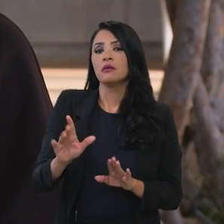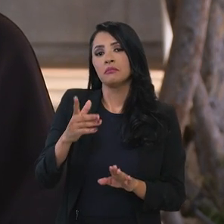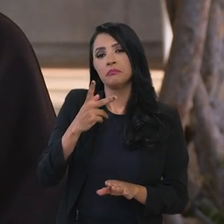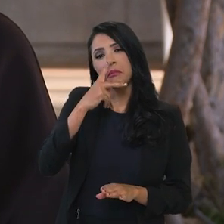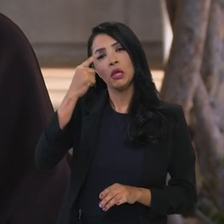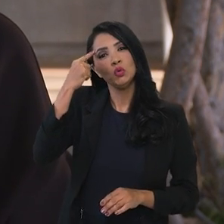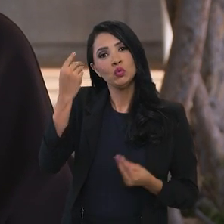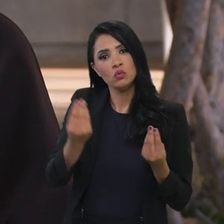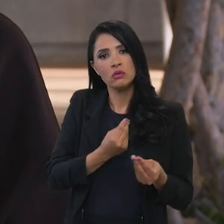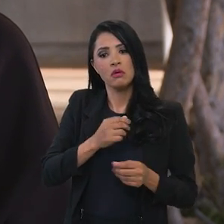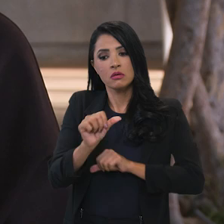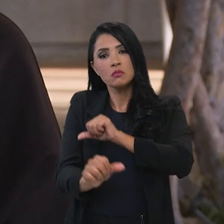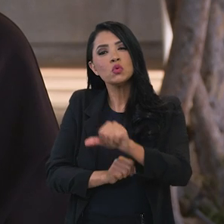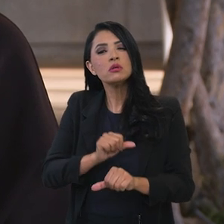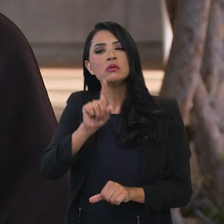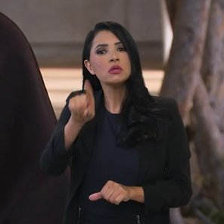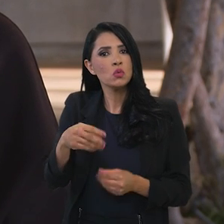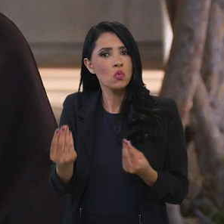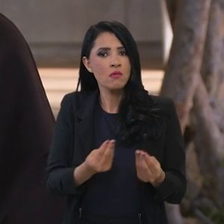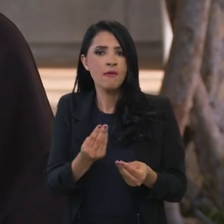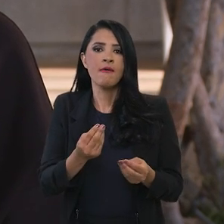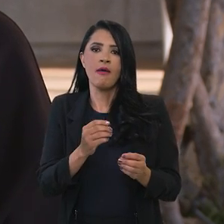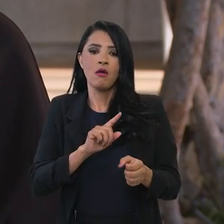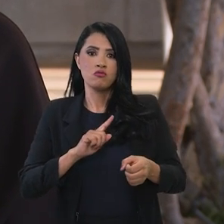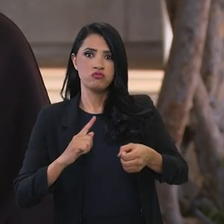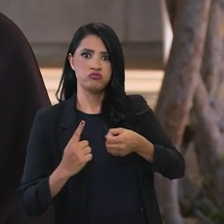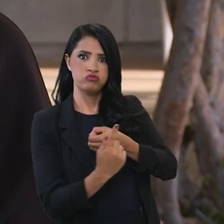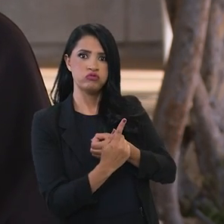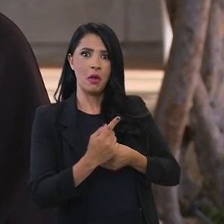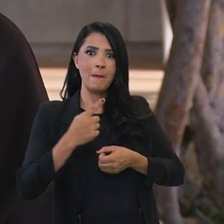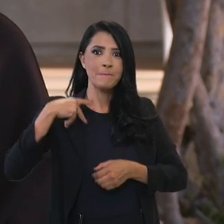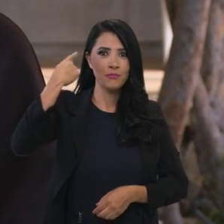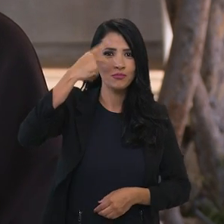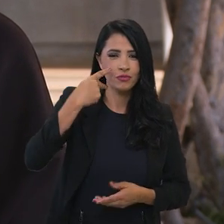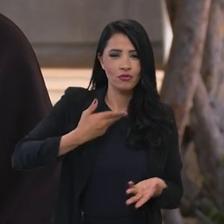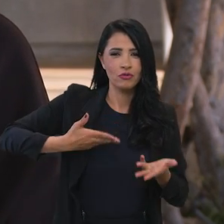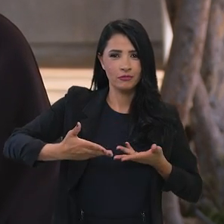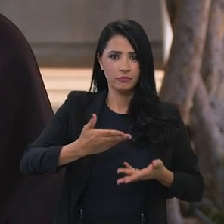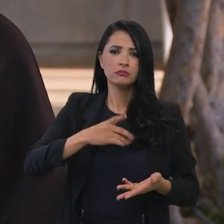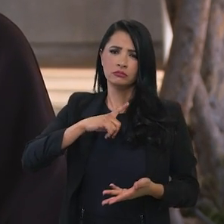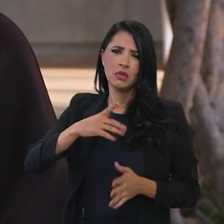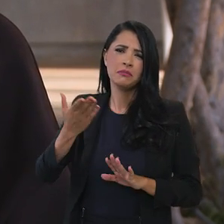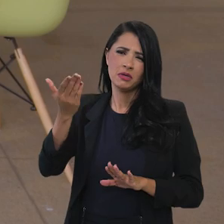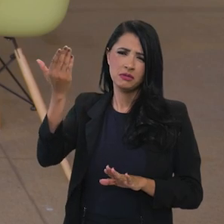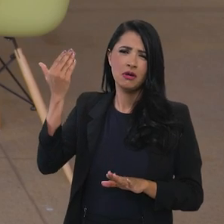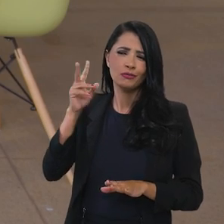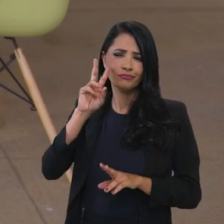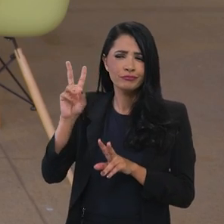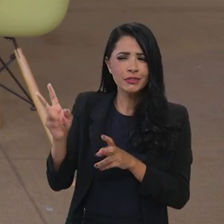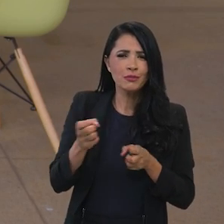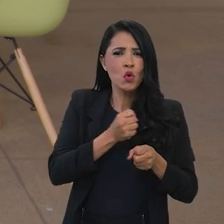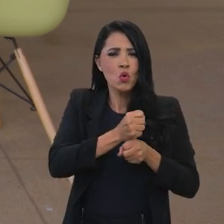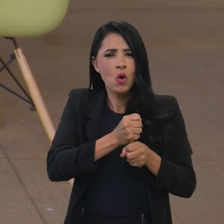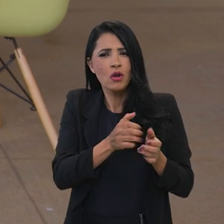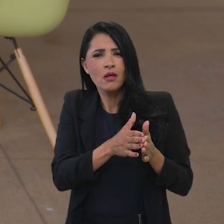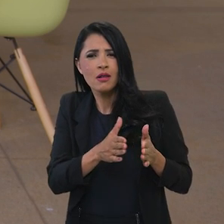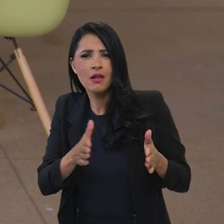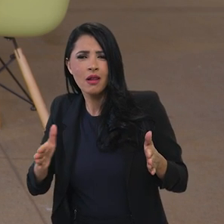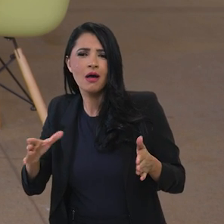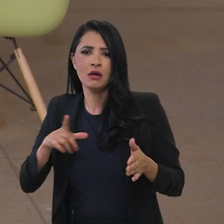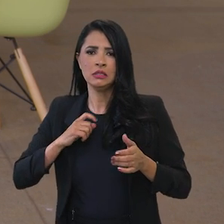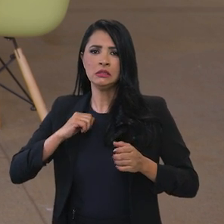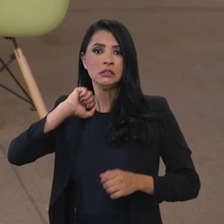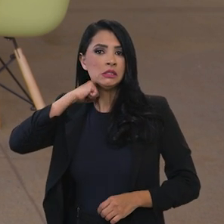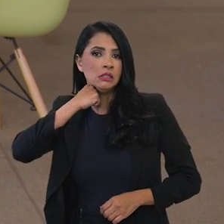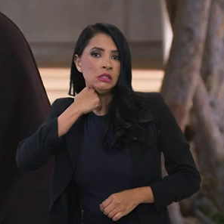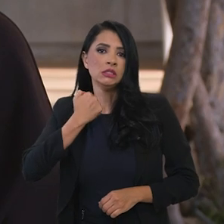mudança mais significativa em termos geopolíticos. Então, nós vimos nesses últimos anos um acirramento das tensões